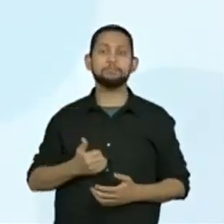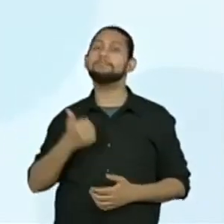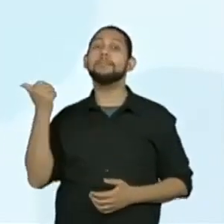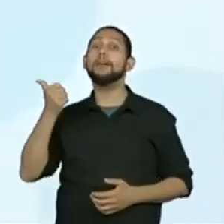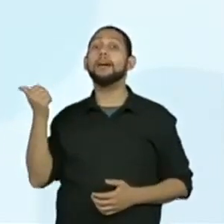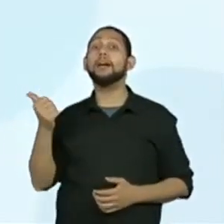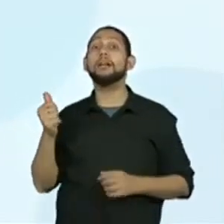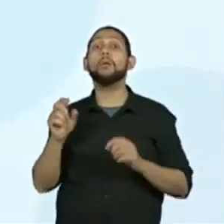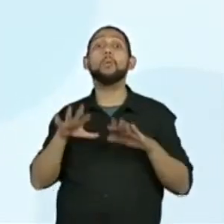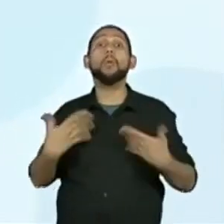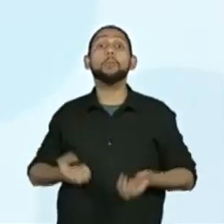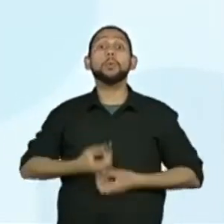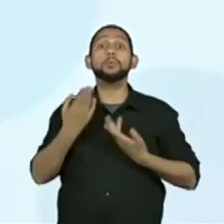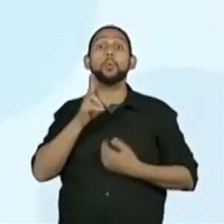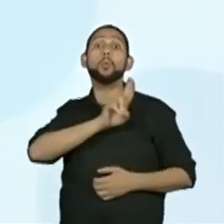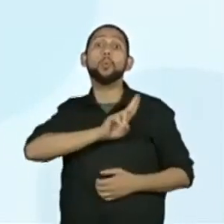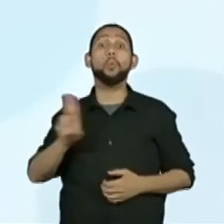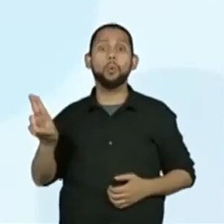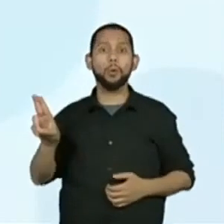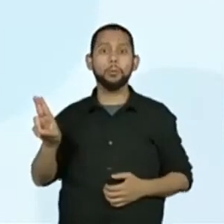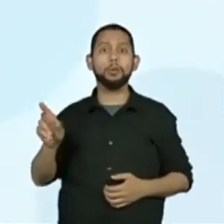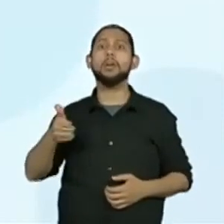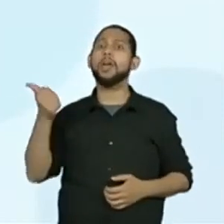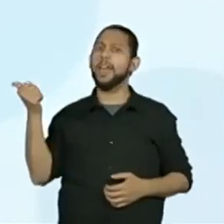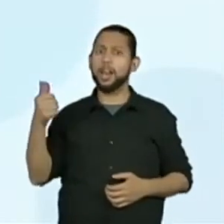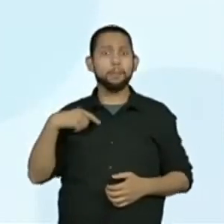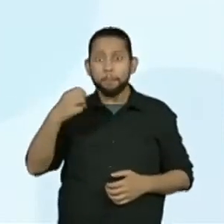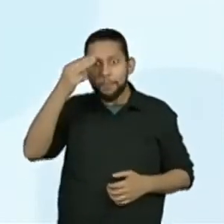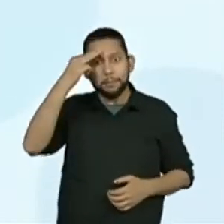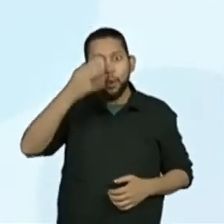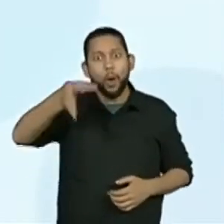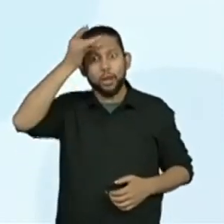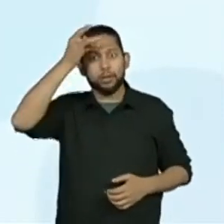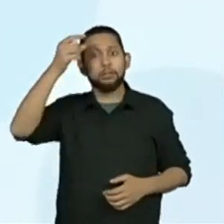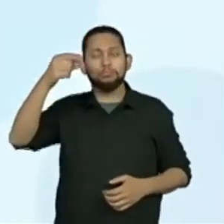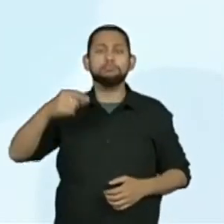que ela vai declamar? Que é uma coisa que ela fez assim, né? De memória.